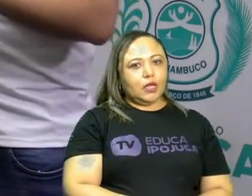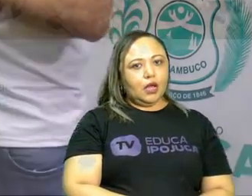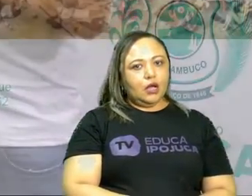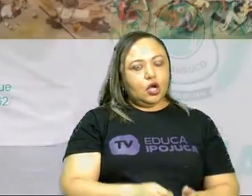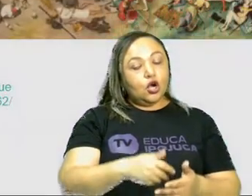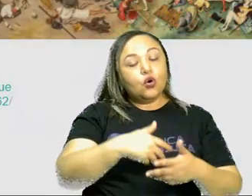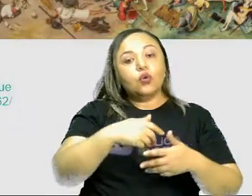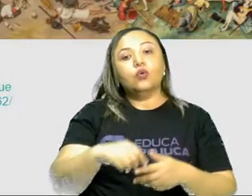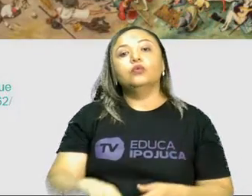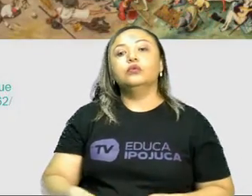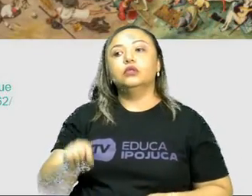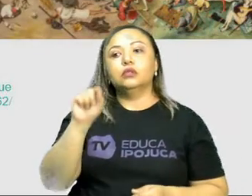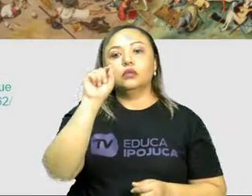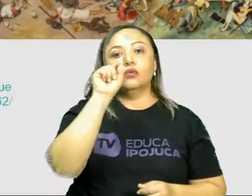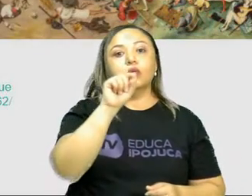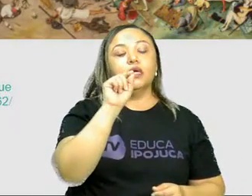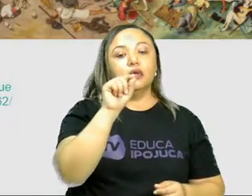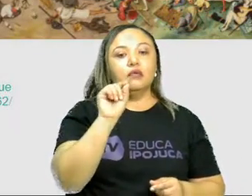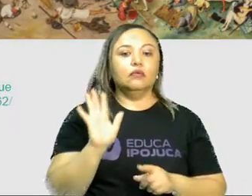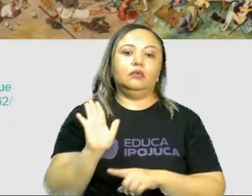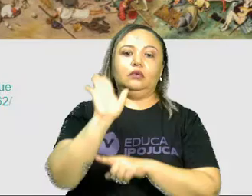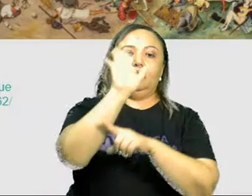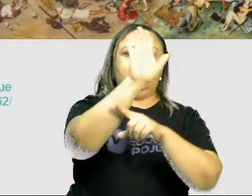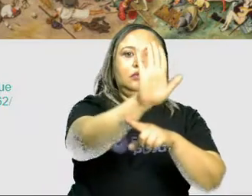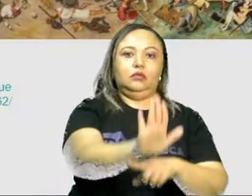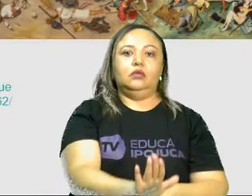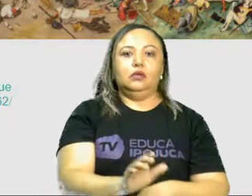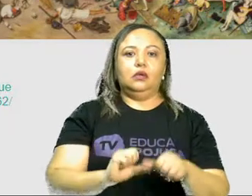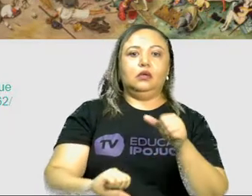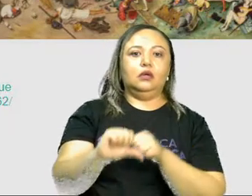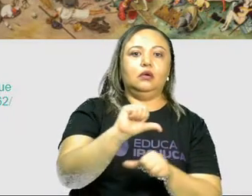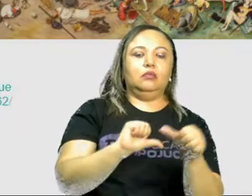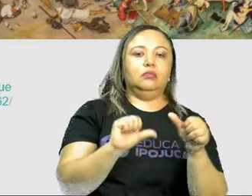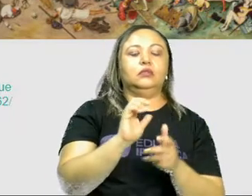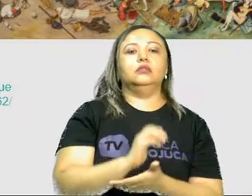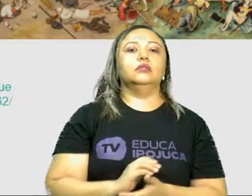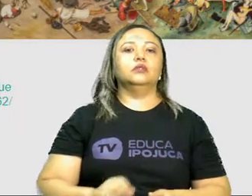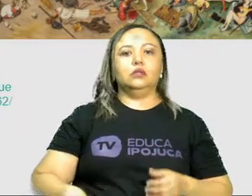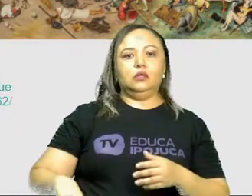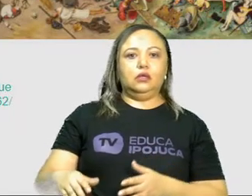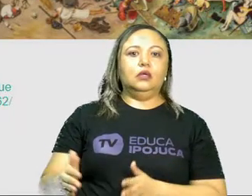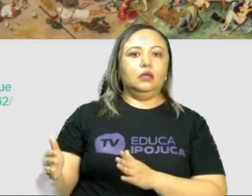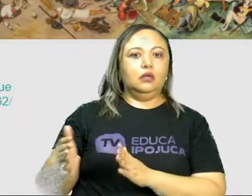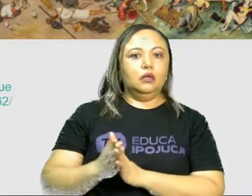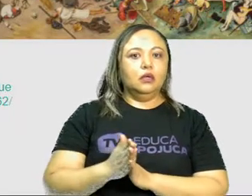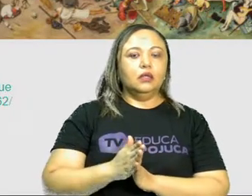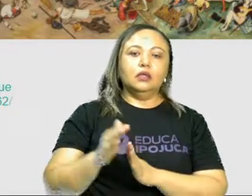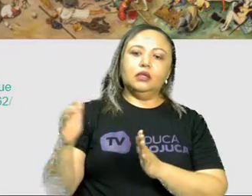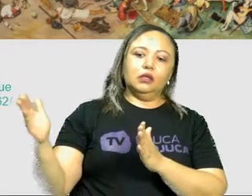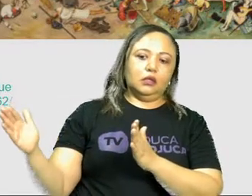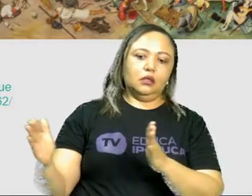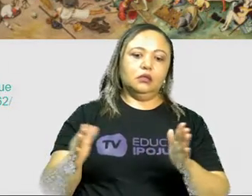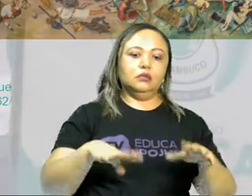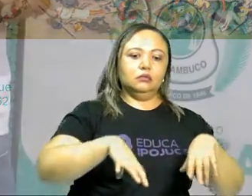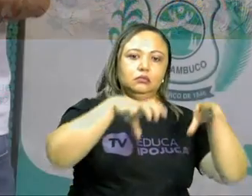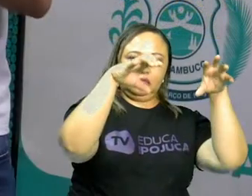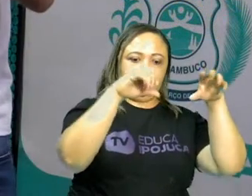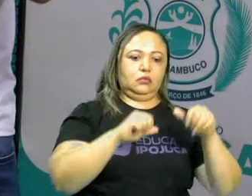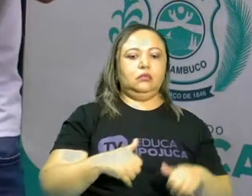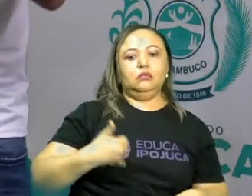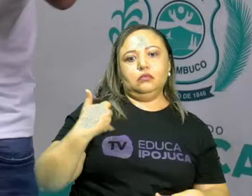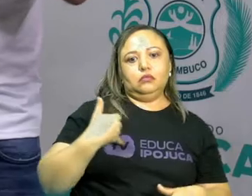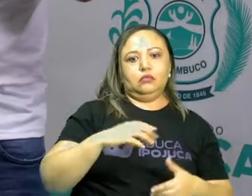Quais fatores, então, vão contribuir para essa transição? Essa transição da Idade Média para a Idade Moderna.